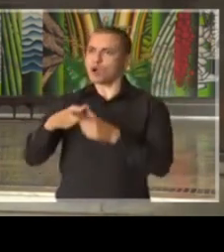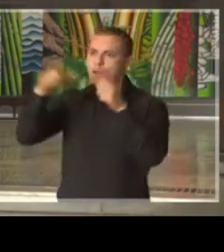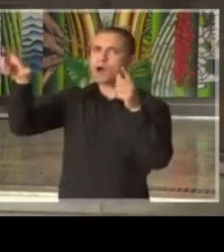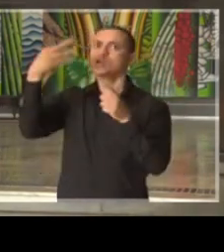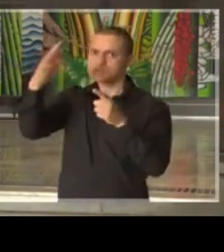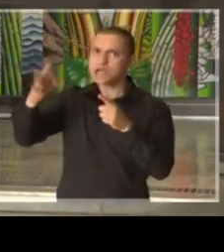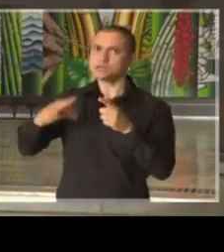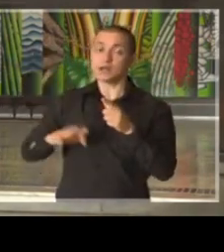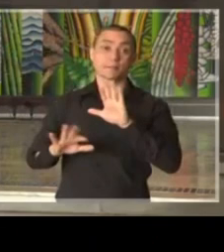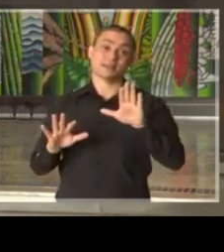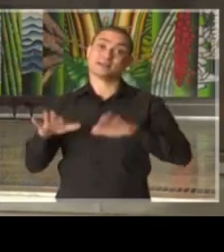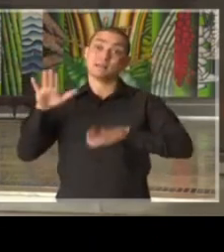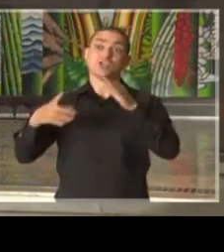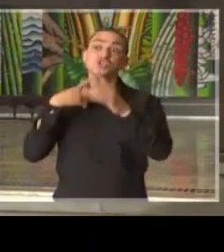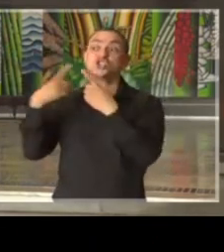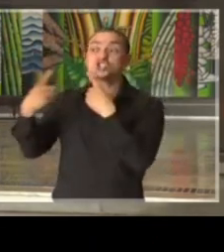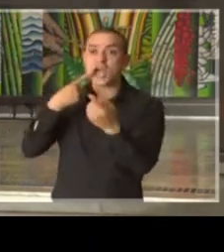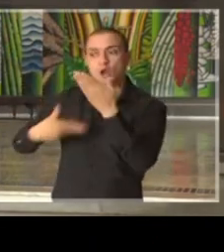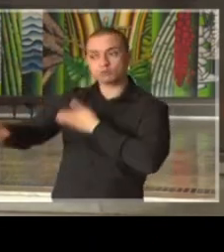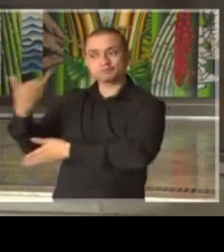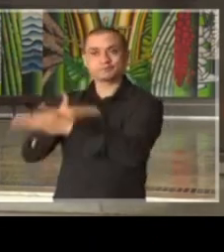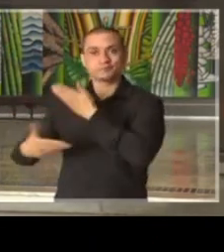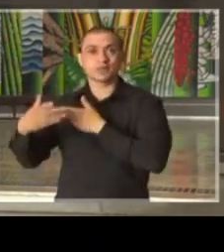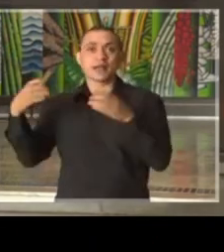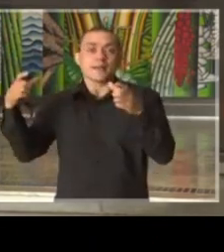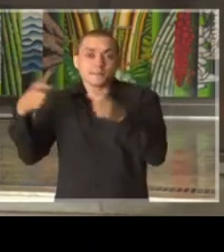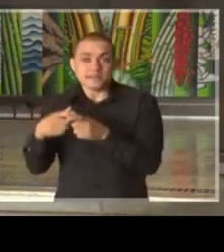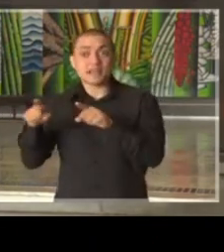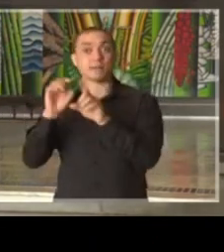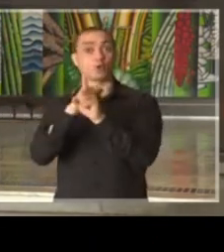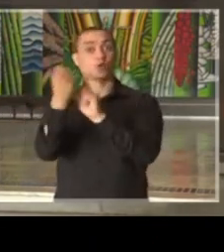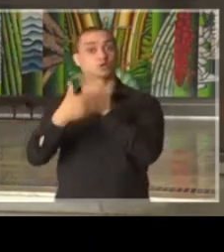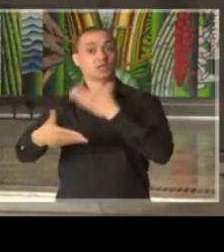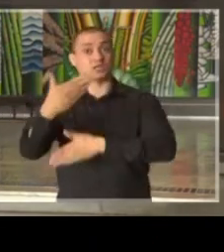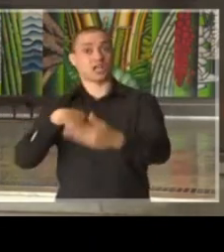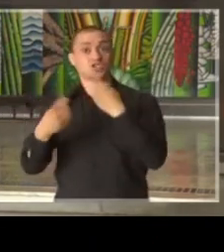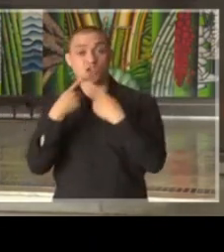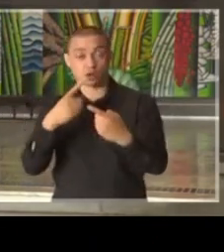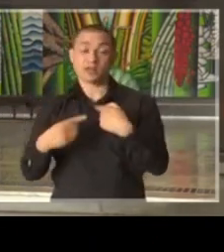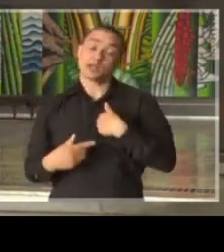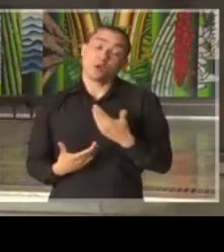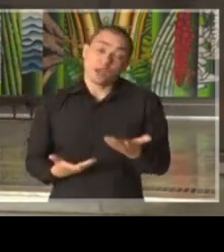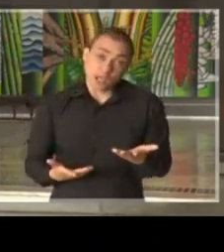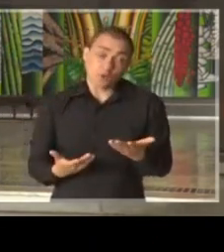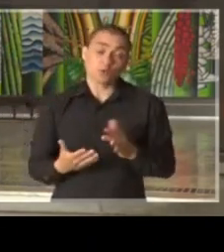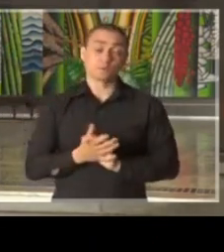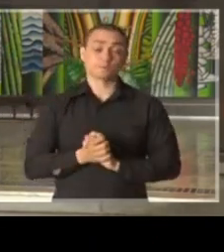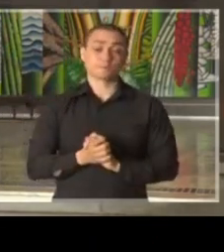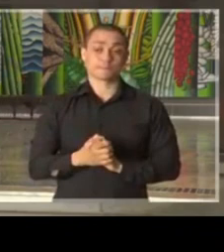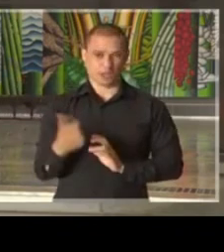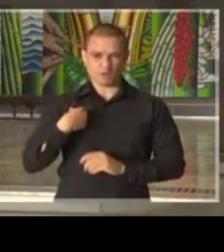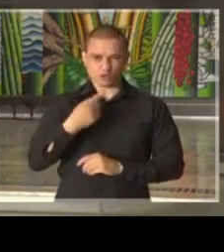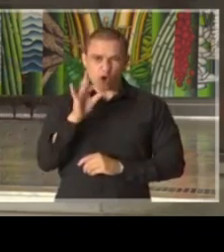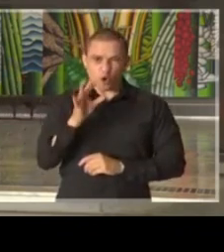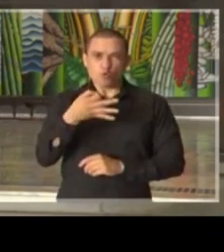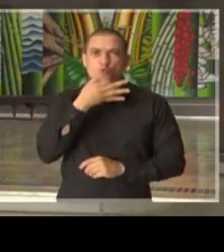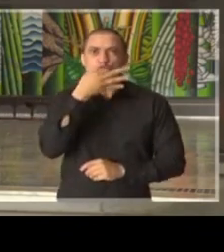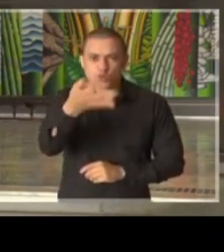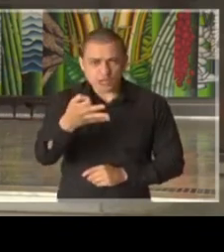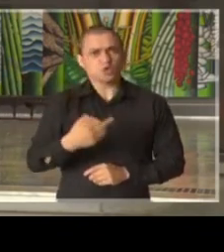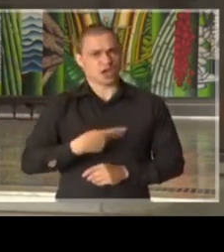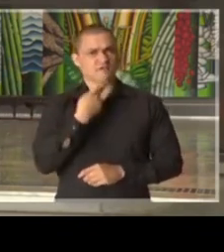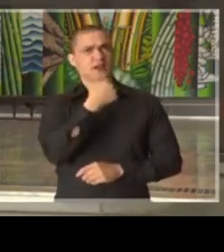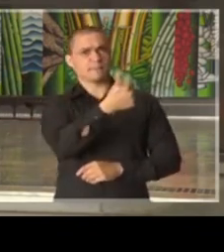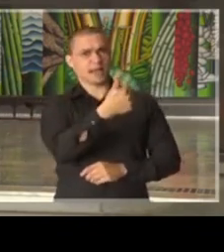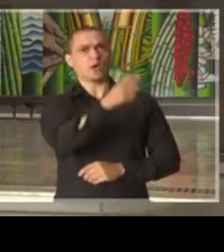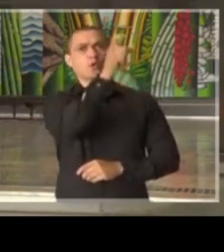mas também com a capacidade de dialogar entre si e com a sociedade civil. E faço aqui uma observação, eu já elogiei aqui